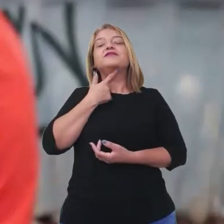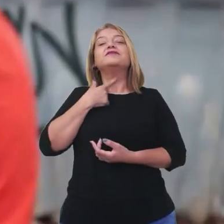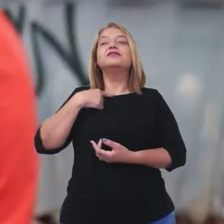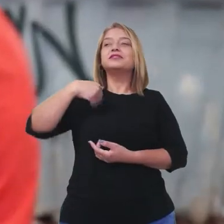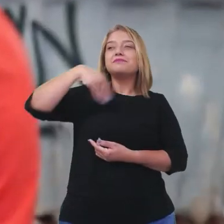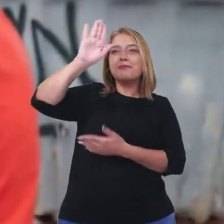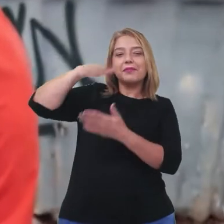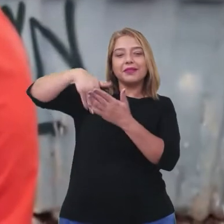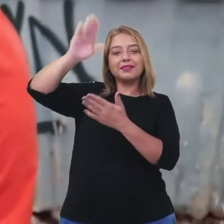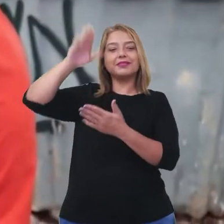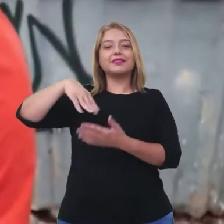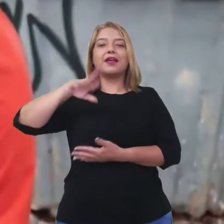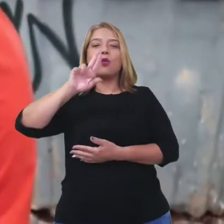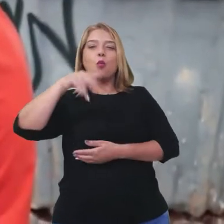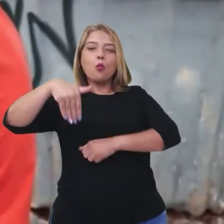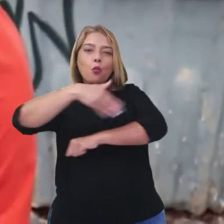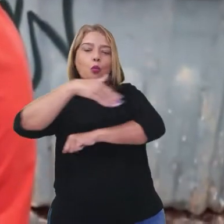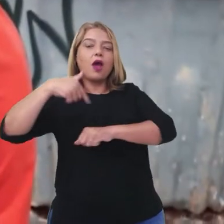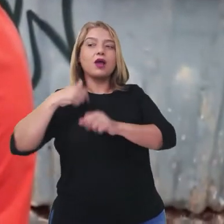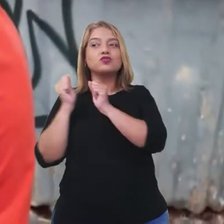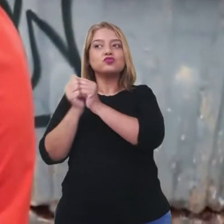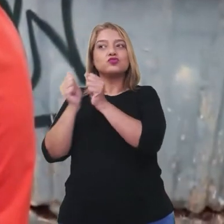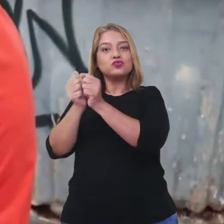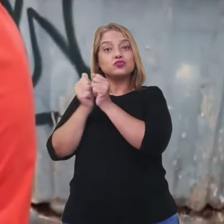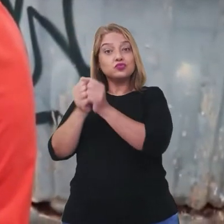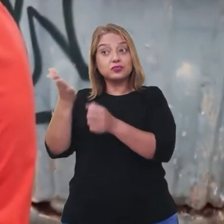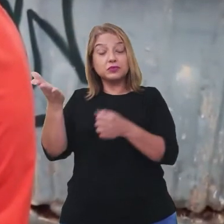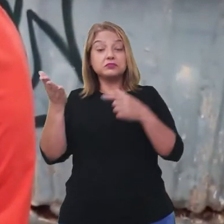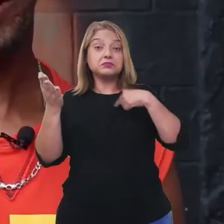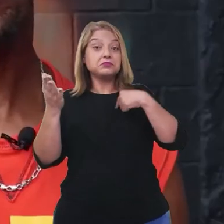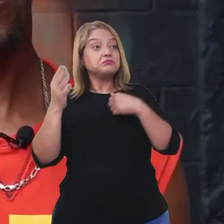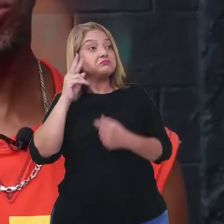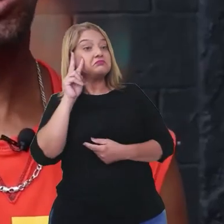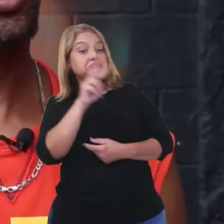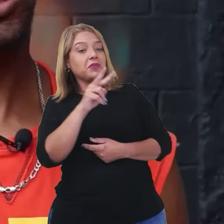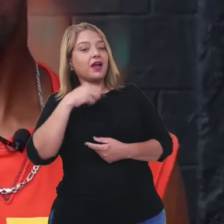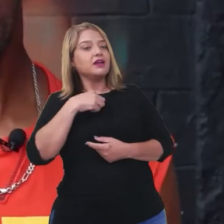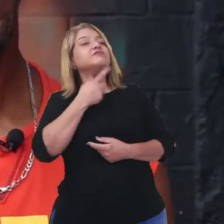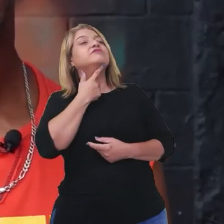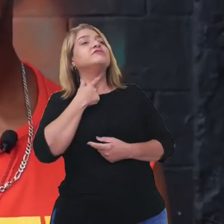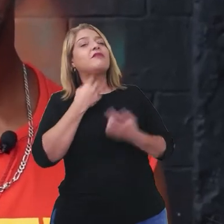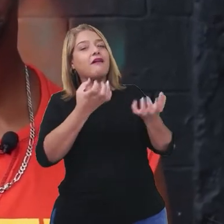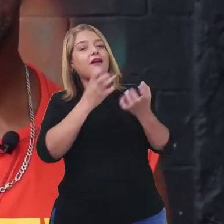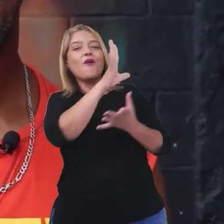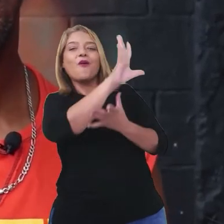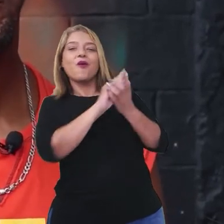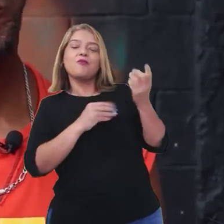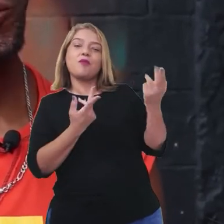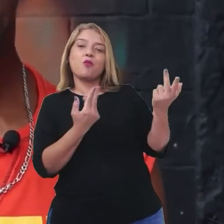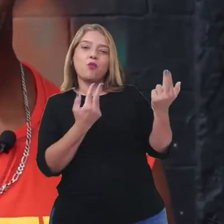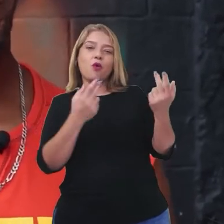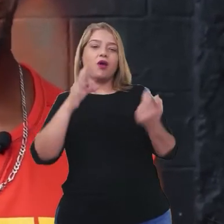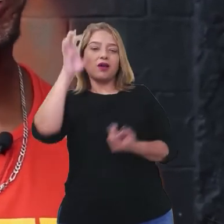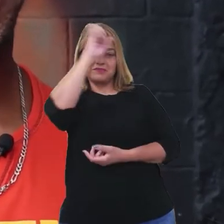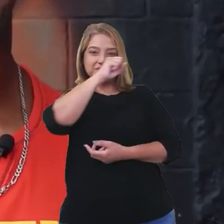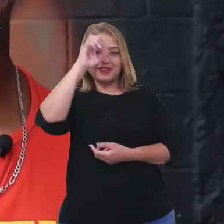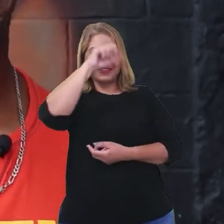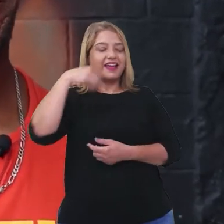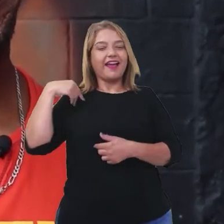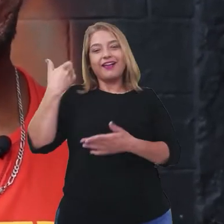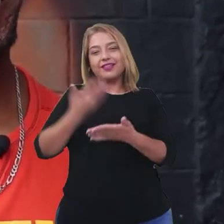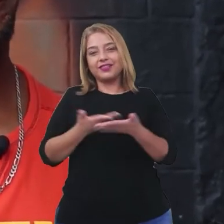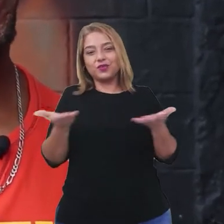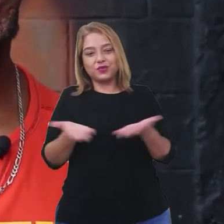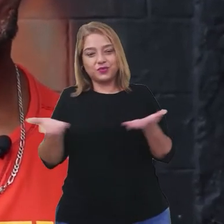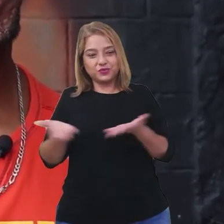fui acompanhá-lo e acabei pegando o gosto, continuei e estou aí até hoje,